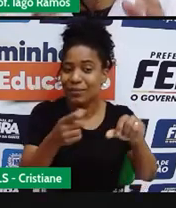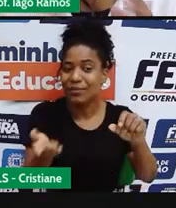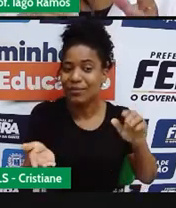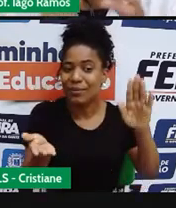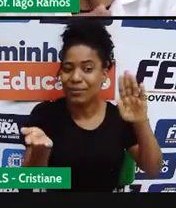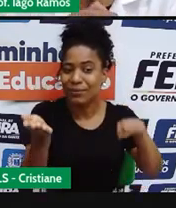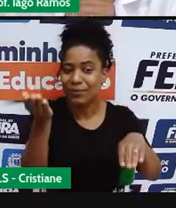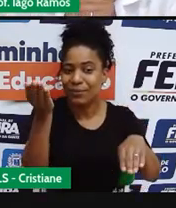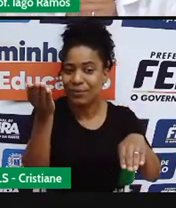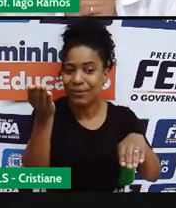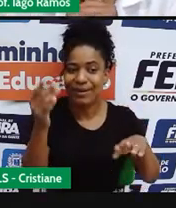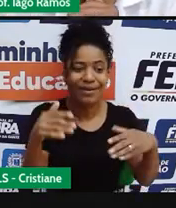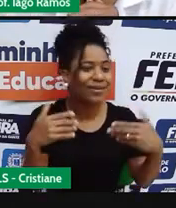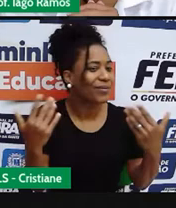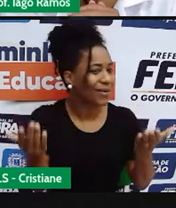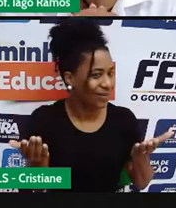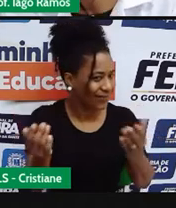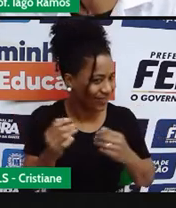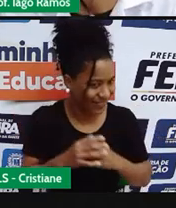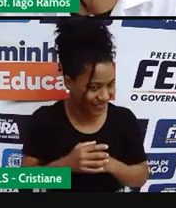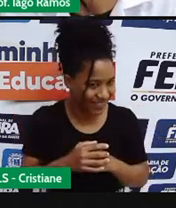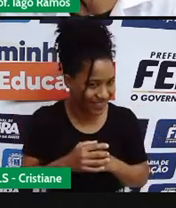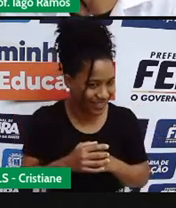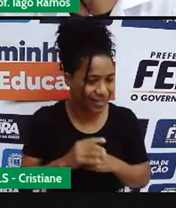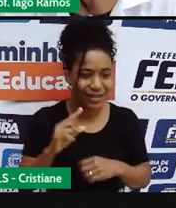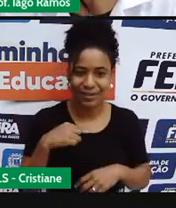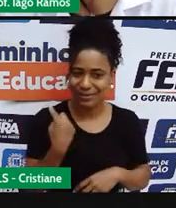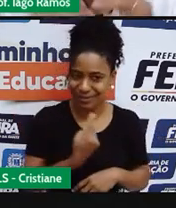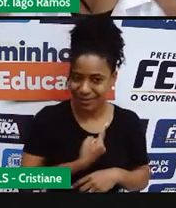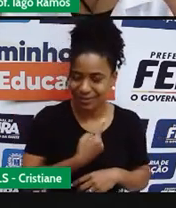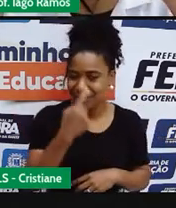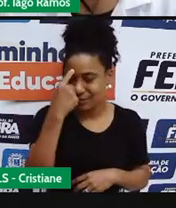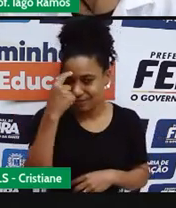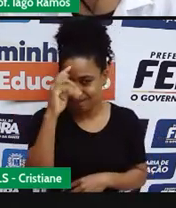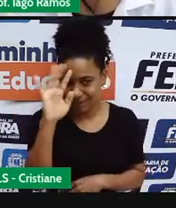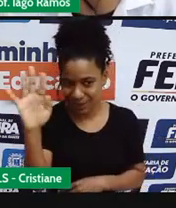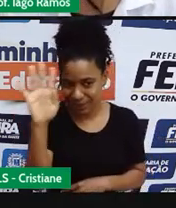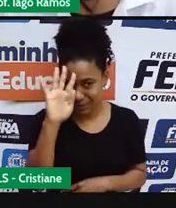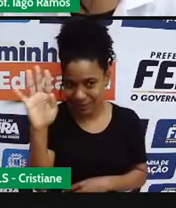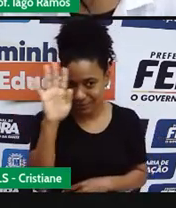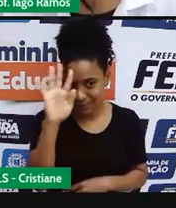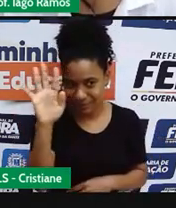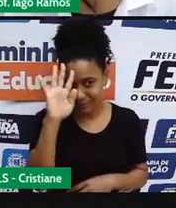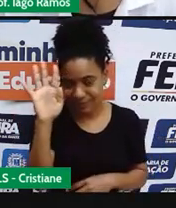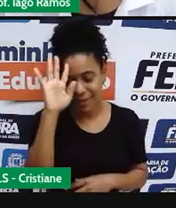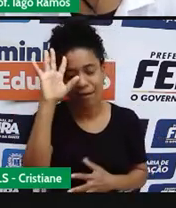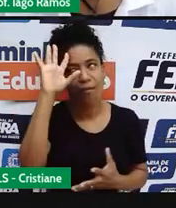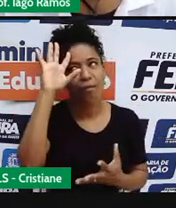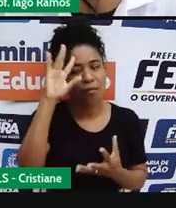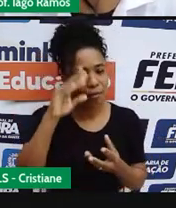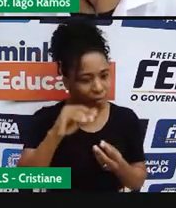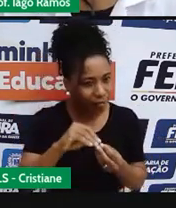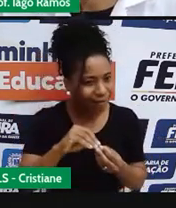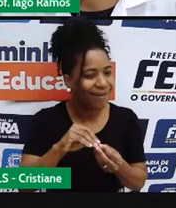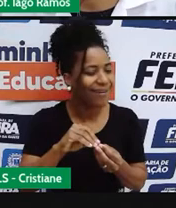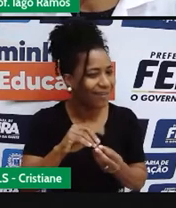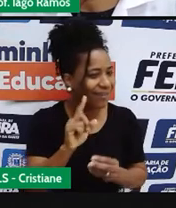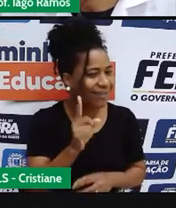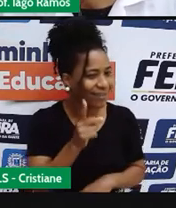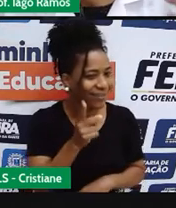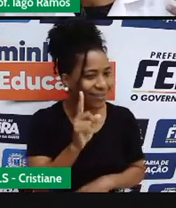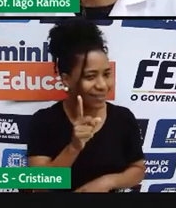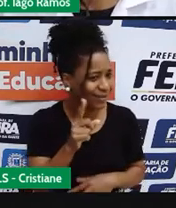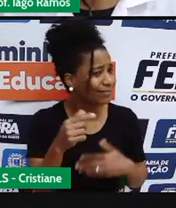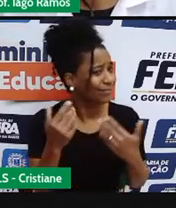caminho, esse é o caminho que a gente precisa seguir, certo? E você, com certeza, já chegou à conclusão. Ora, professor,